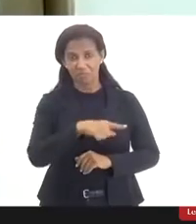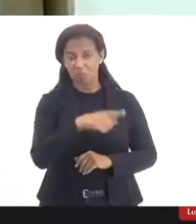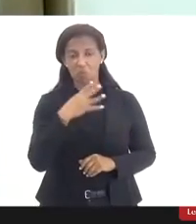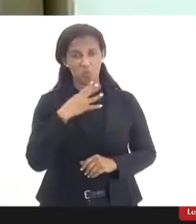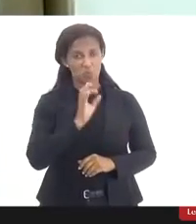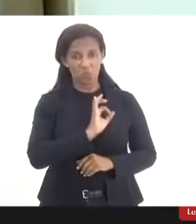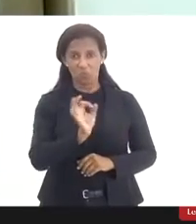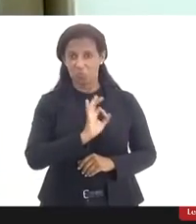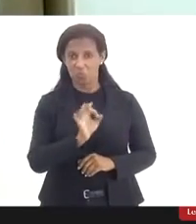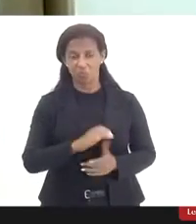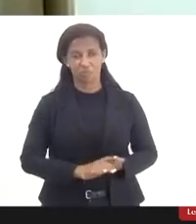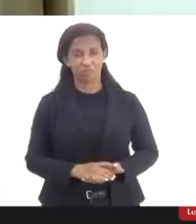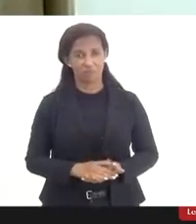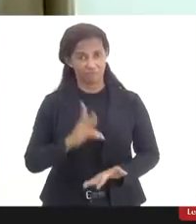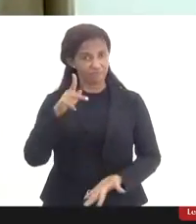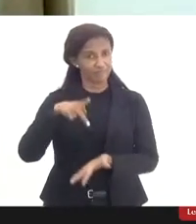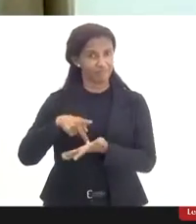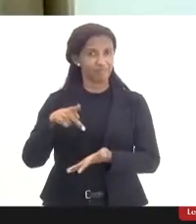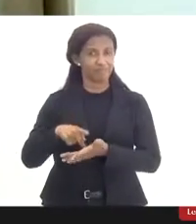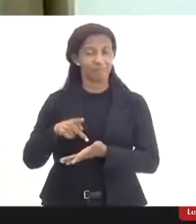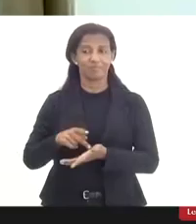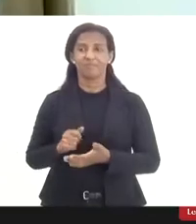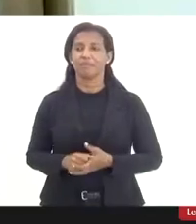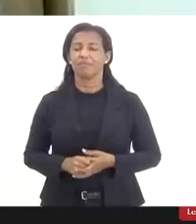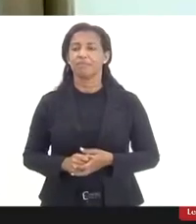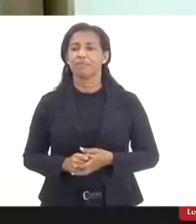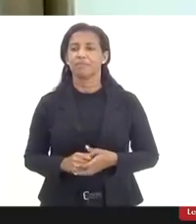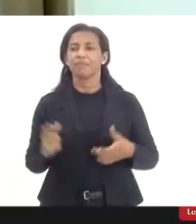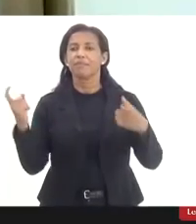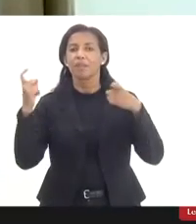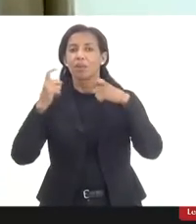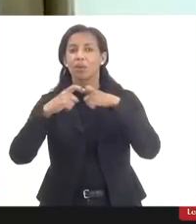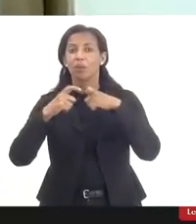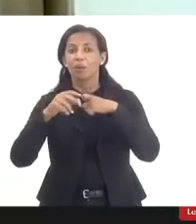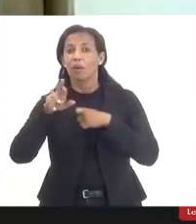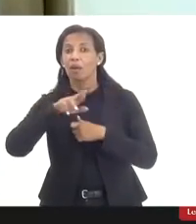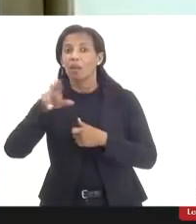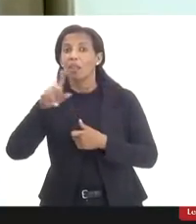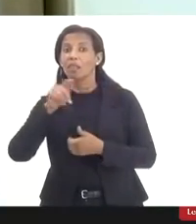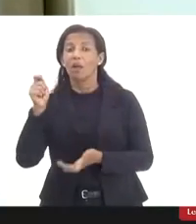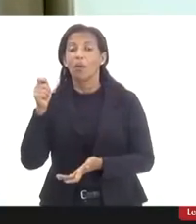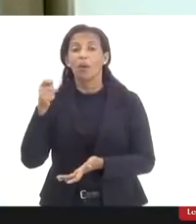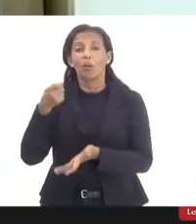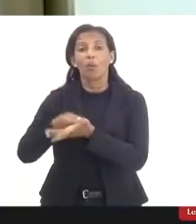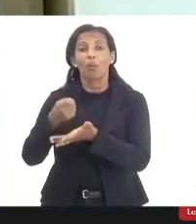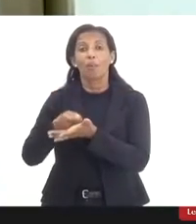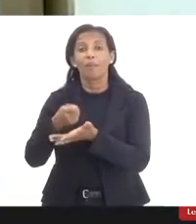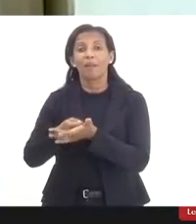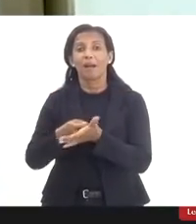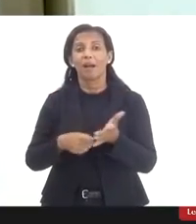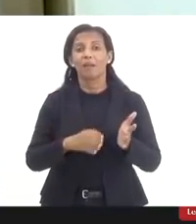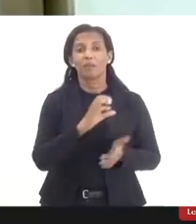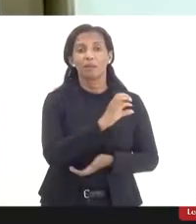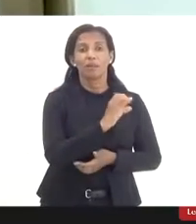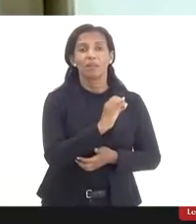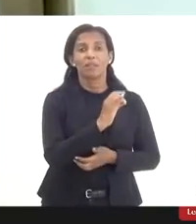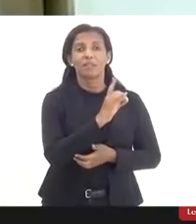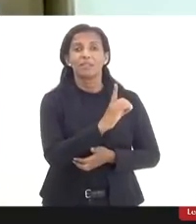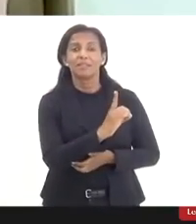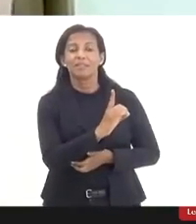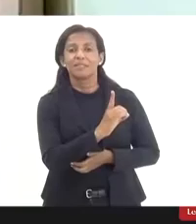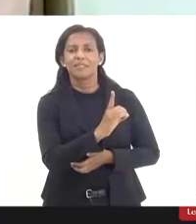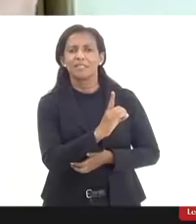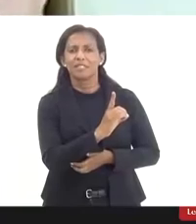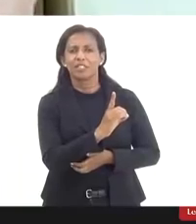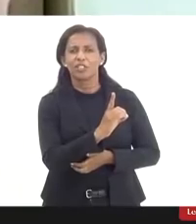é verdade. O que eu vou falar é o médico não é obrigado a botar CID para a empresa do paciente, mas para